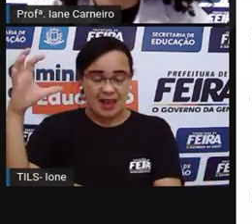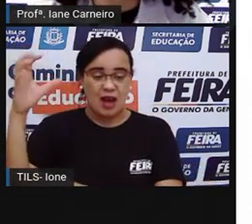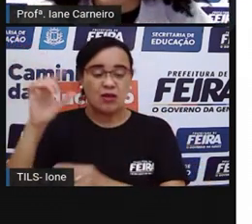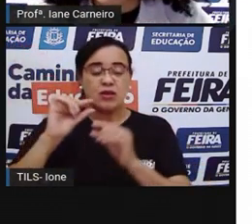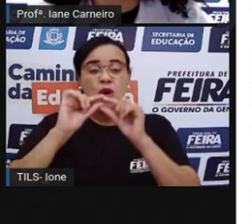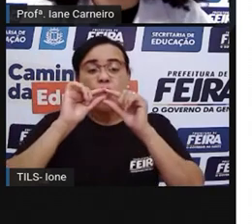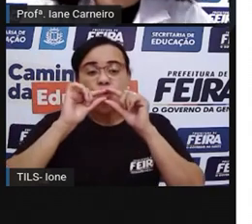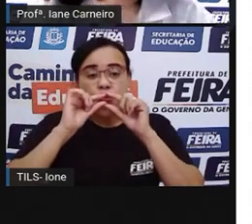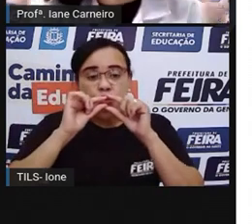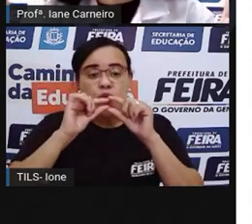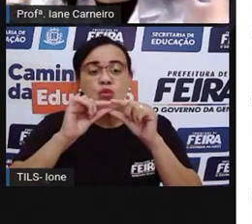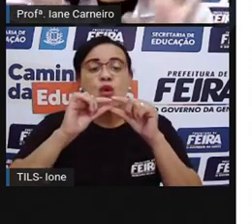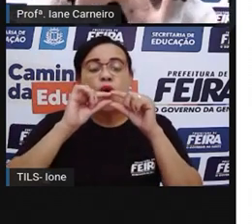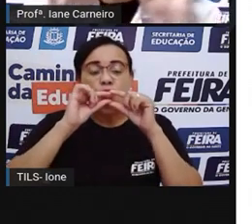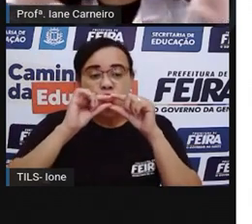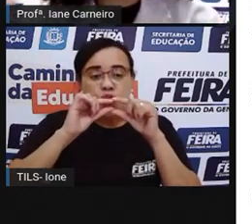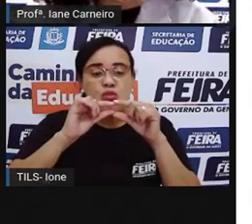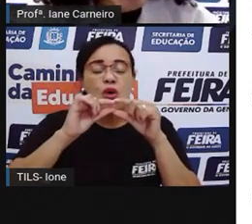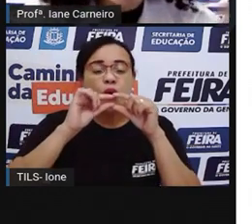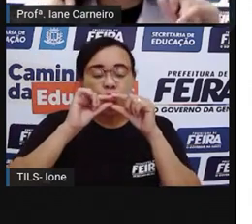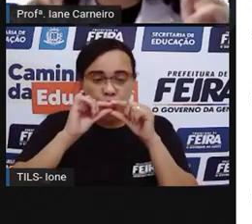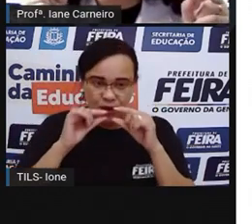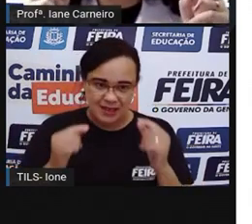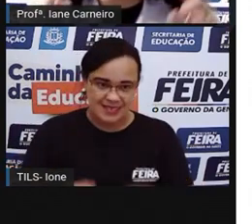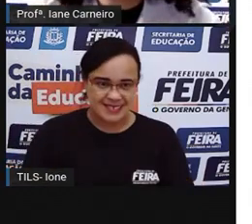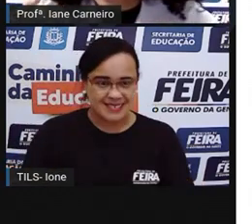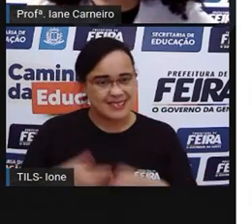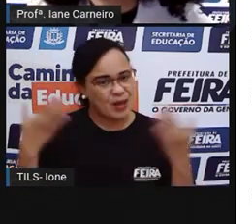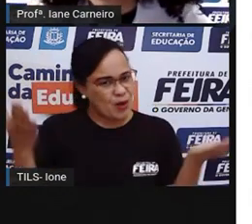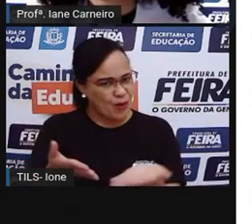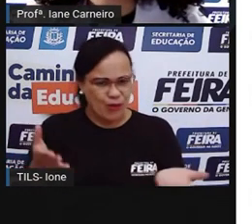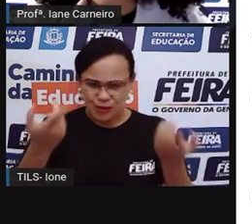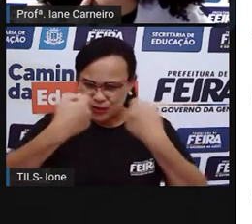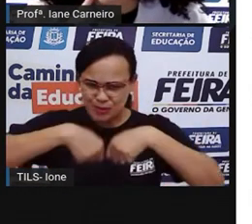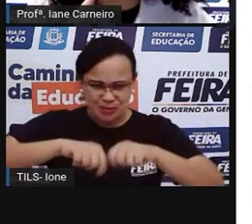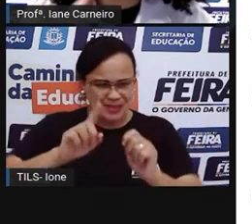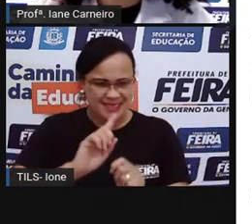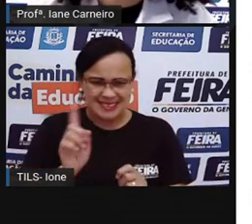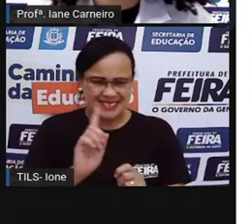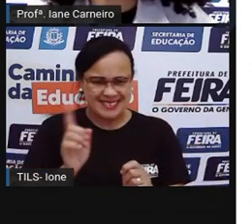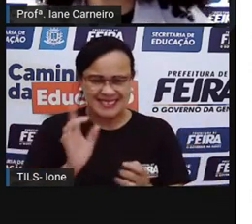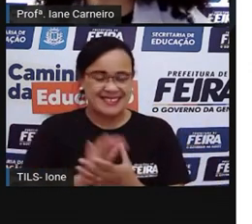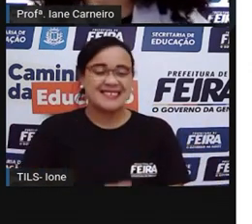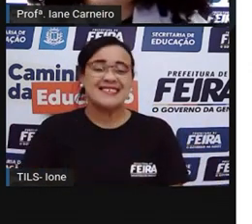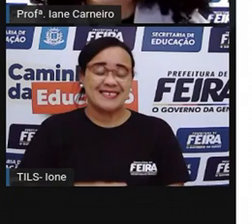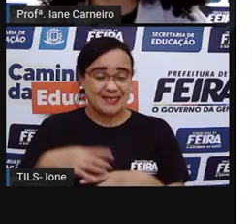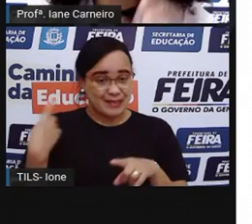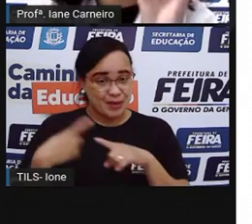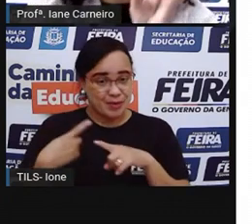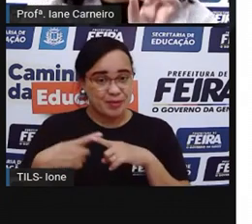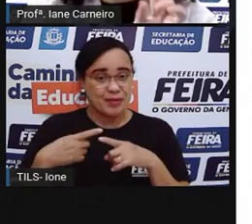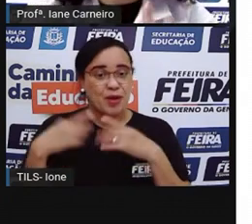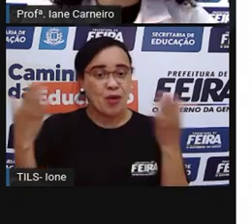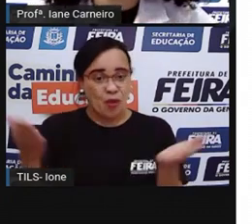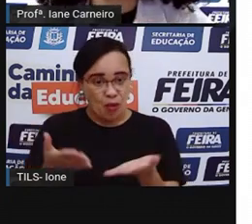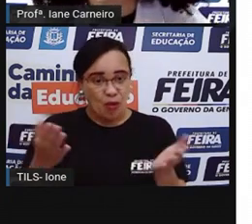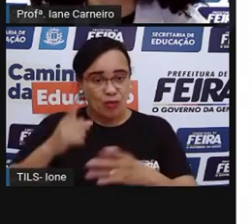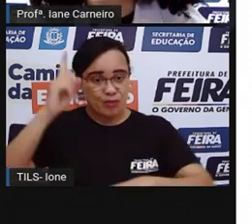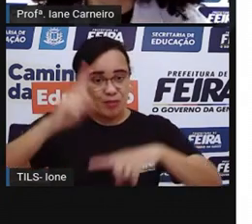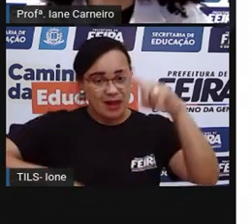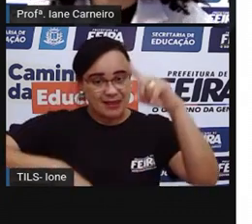ele. Imagina. Hoje a gente não vai precisar desses materiais, porque olha só, a gente vai precisar desses